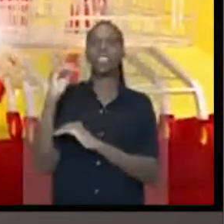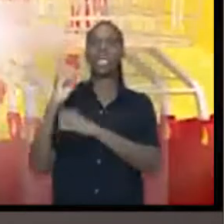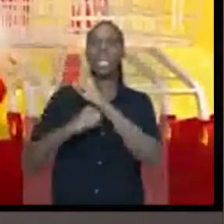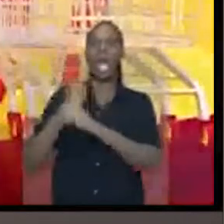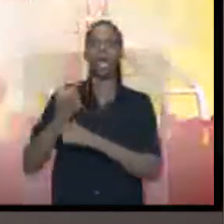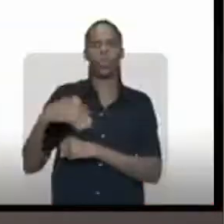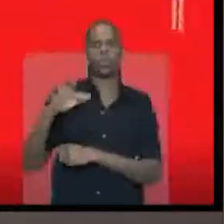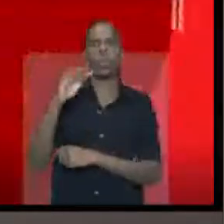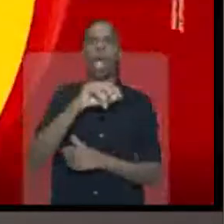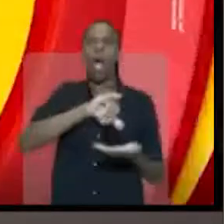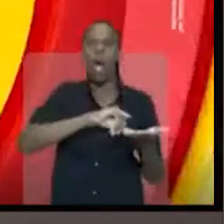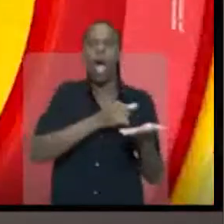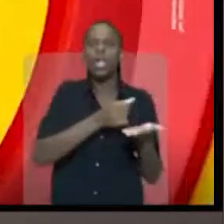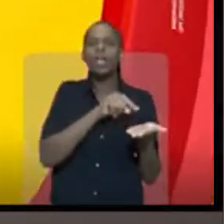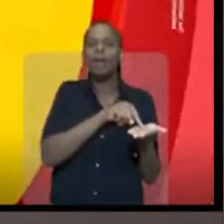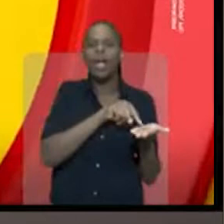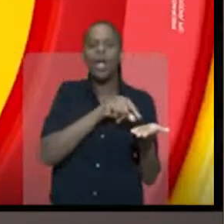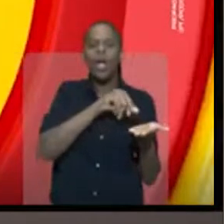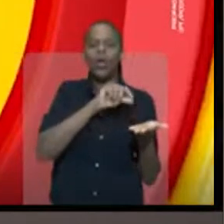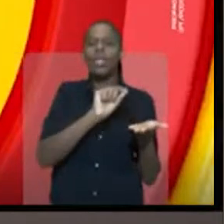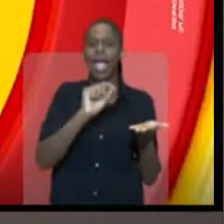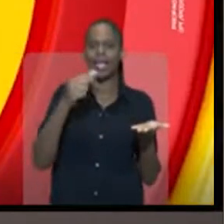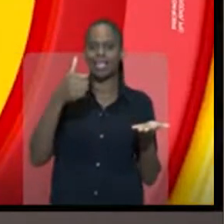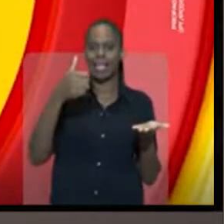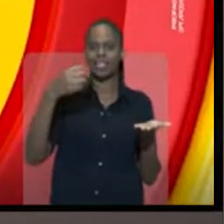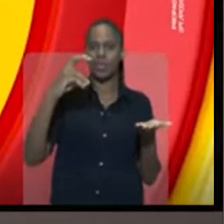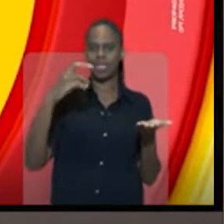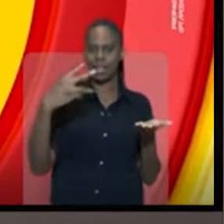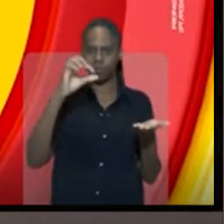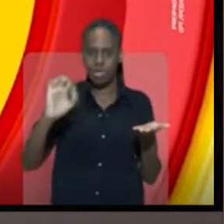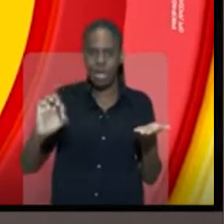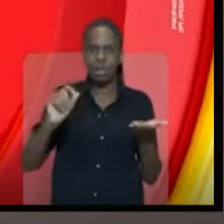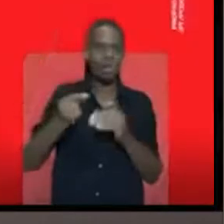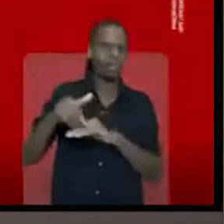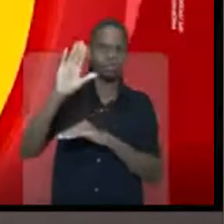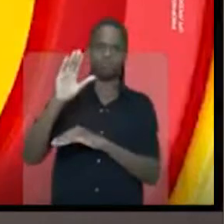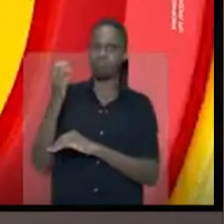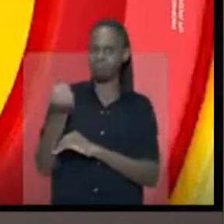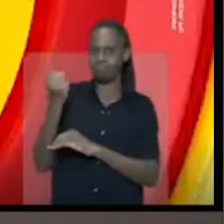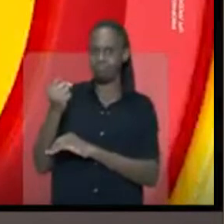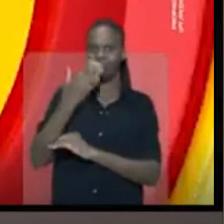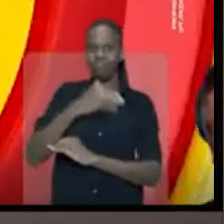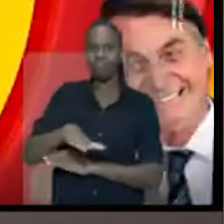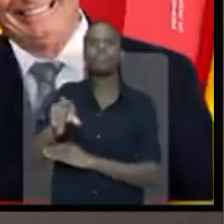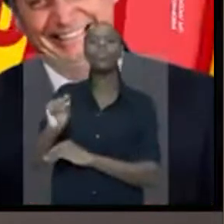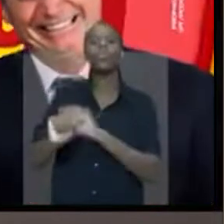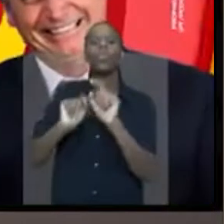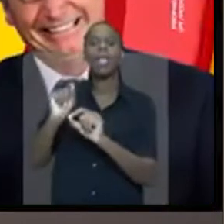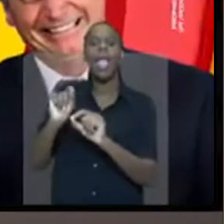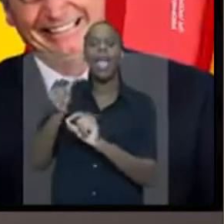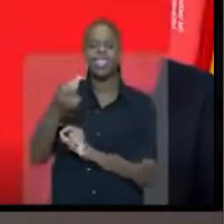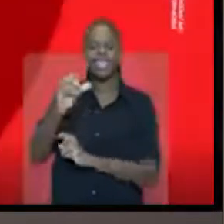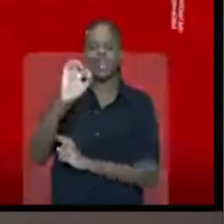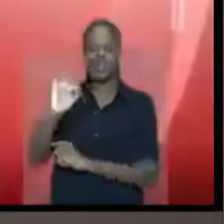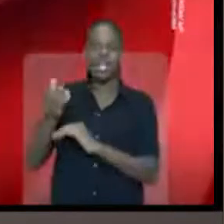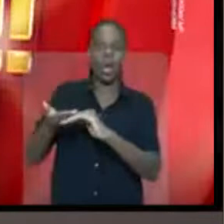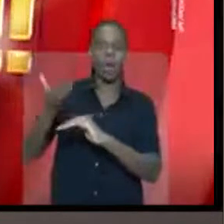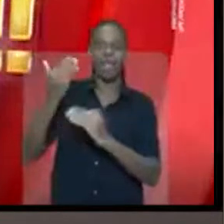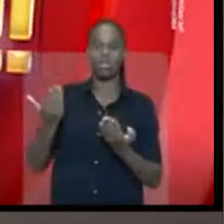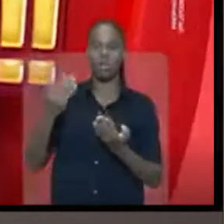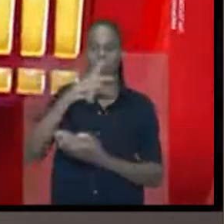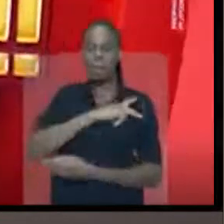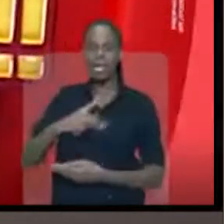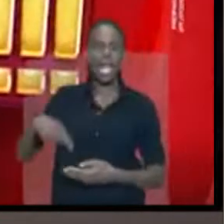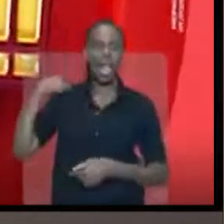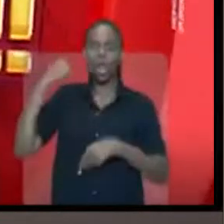30 anos. Óleo de cozinha, 153% mais caro. Leite das crianças, aumento de 60%. O presidente